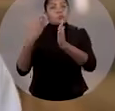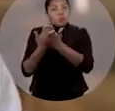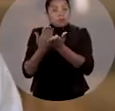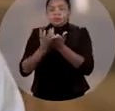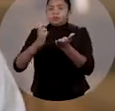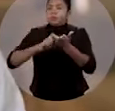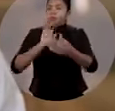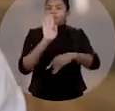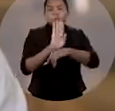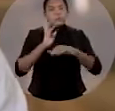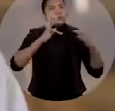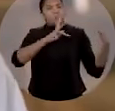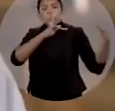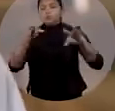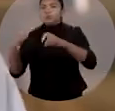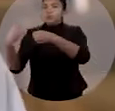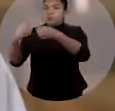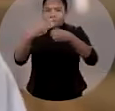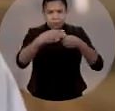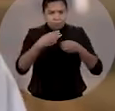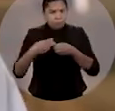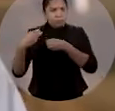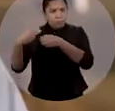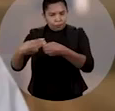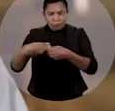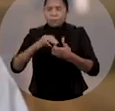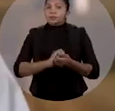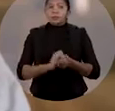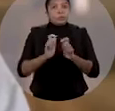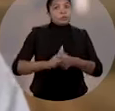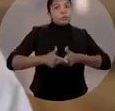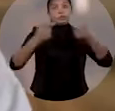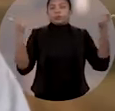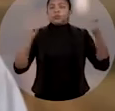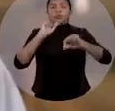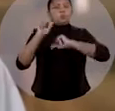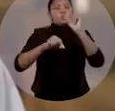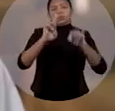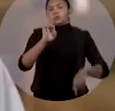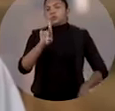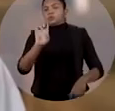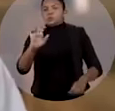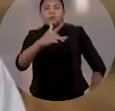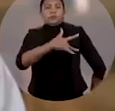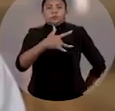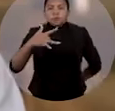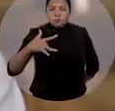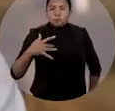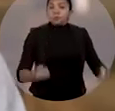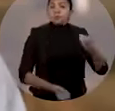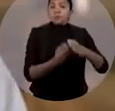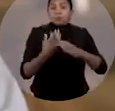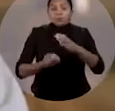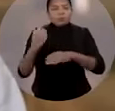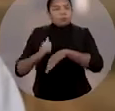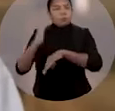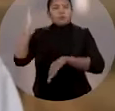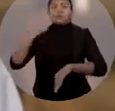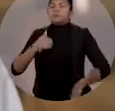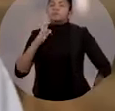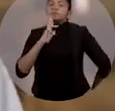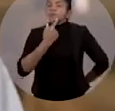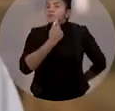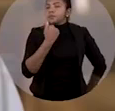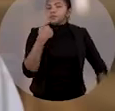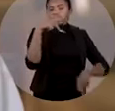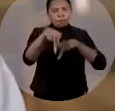integral para todos os municípios, ampliar a rede de saúde, abrir mais restaurantes